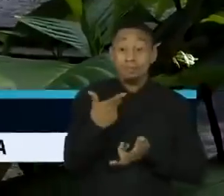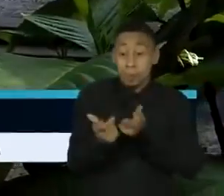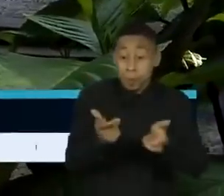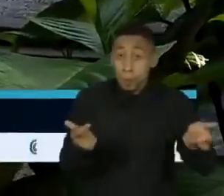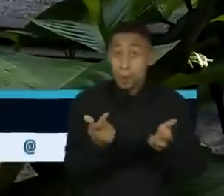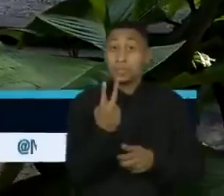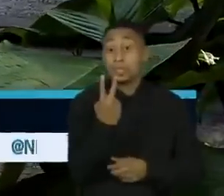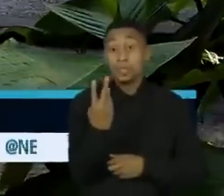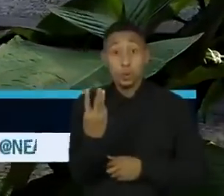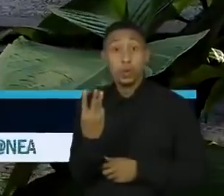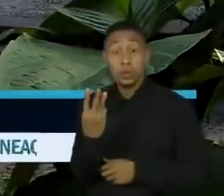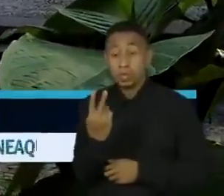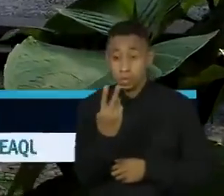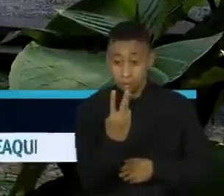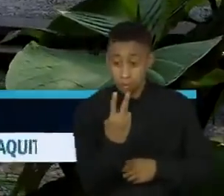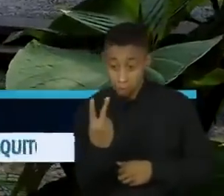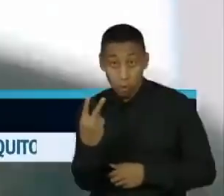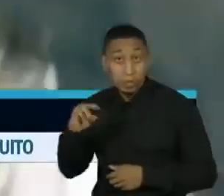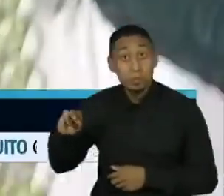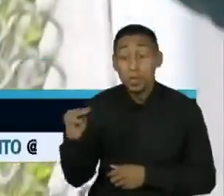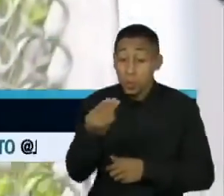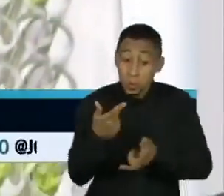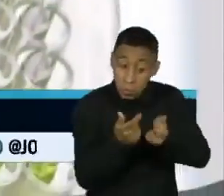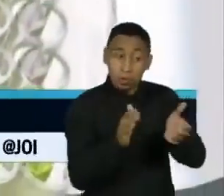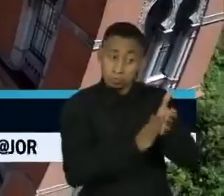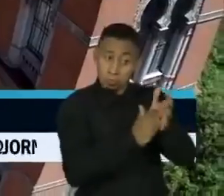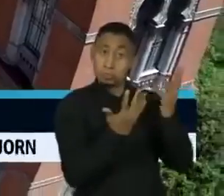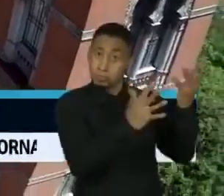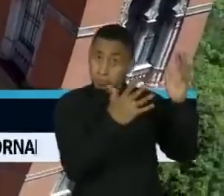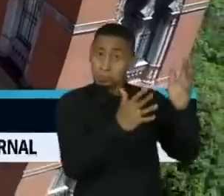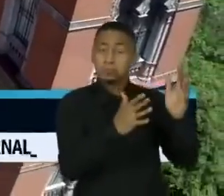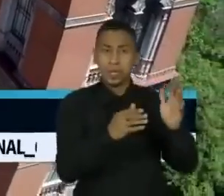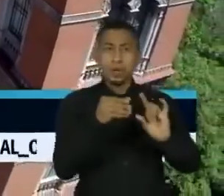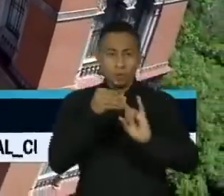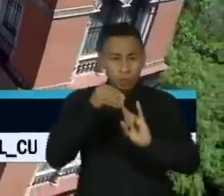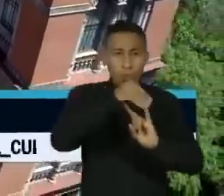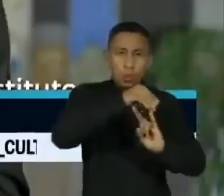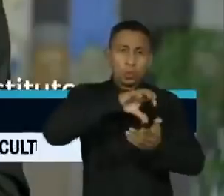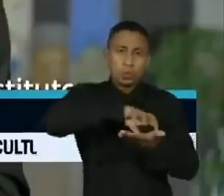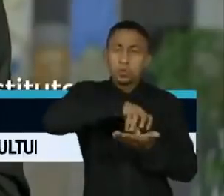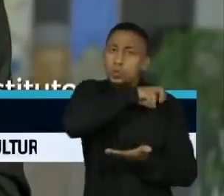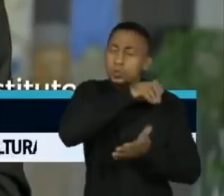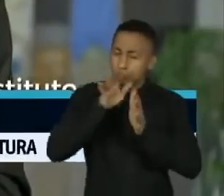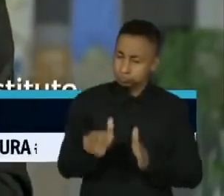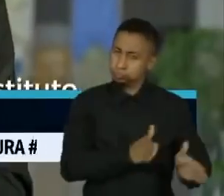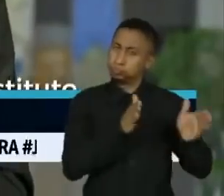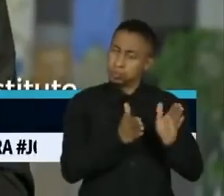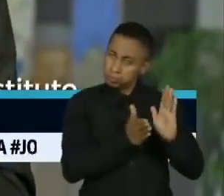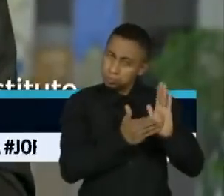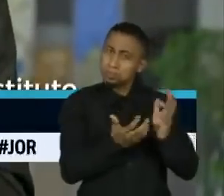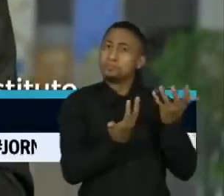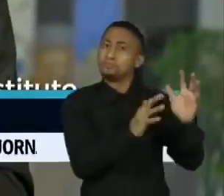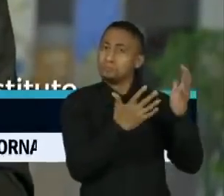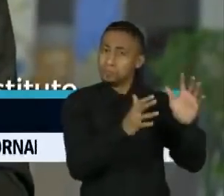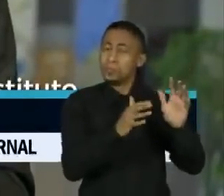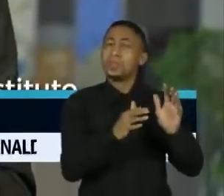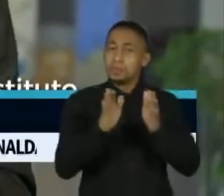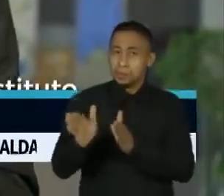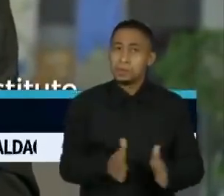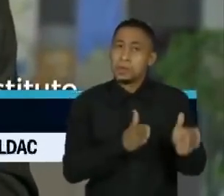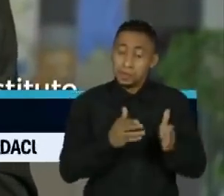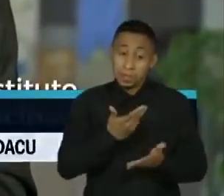afirmou o apoio ao Instituto Butantan, que fabrica a Coronavac, e a Fiocruz, fabricante da vacina da AstraZeneca Oxford.